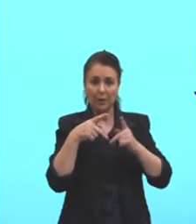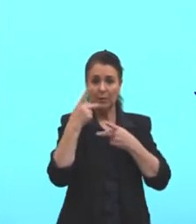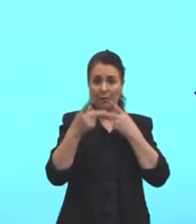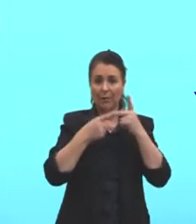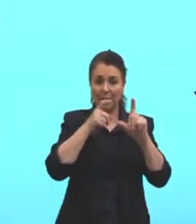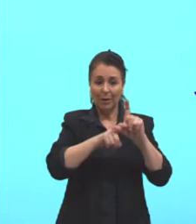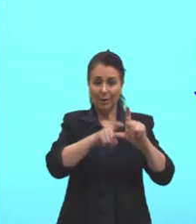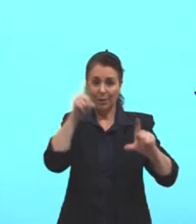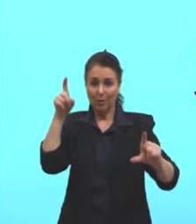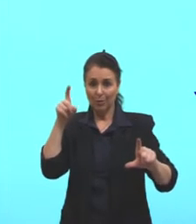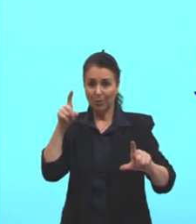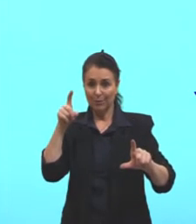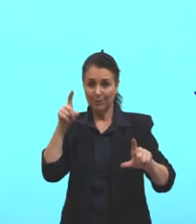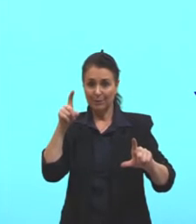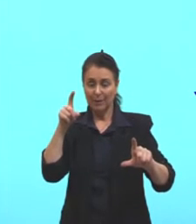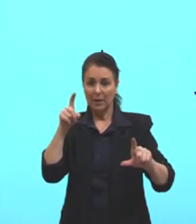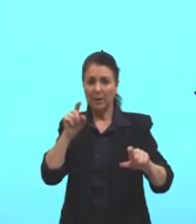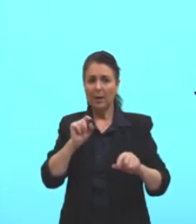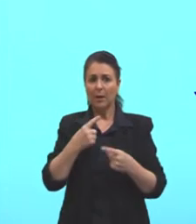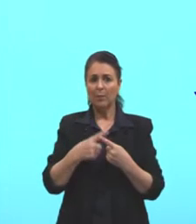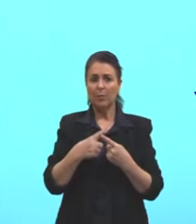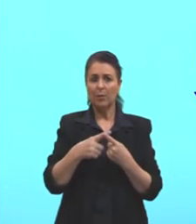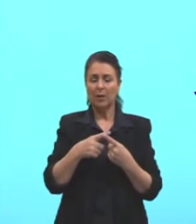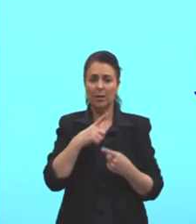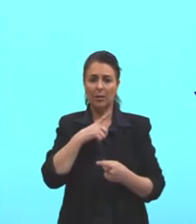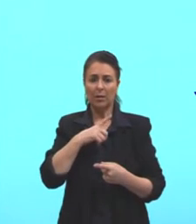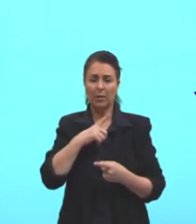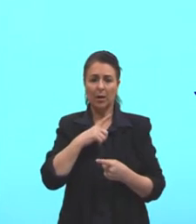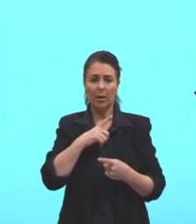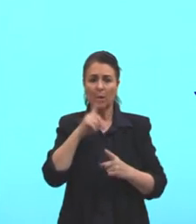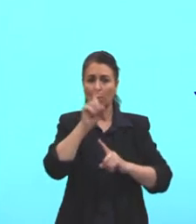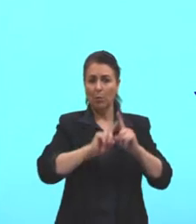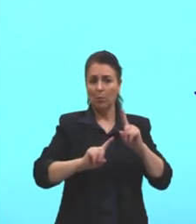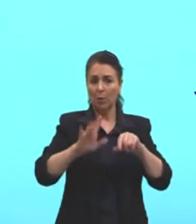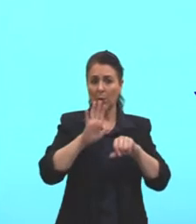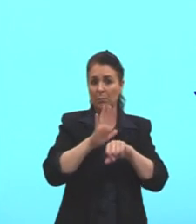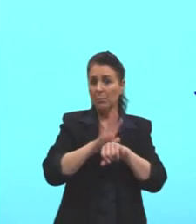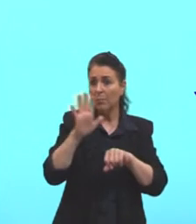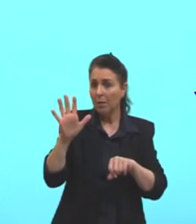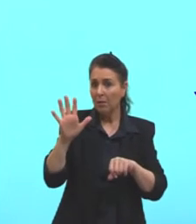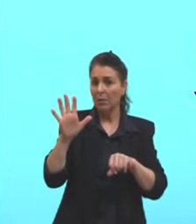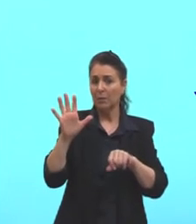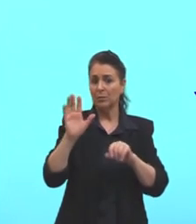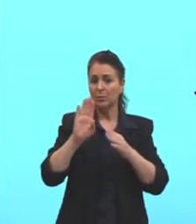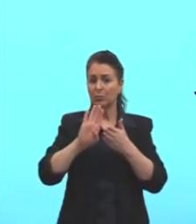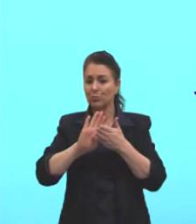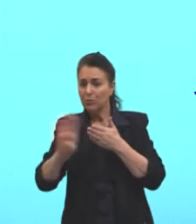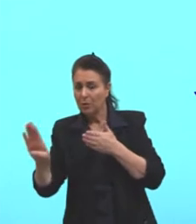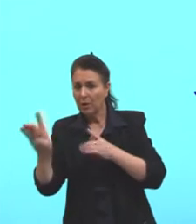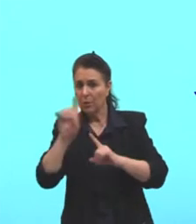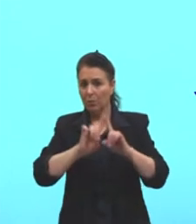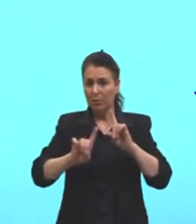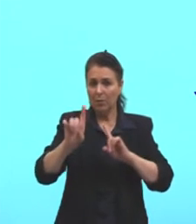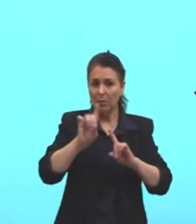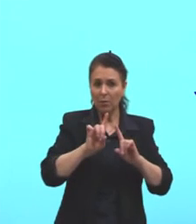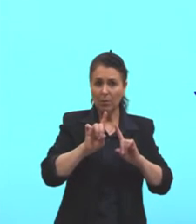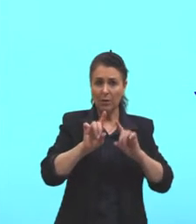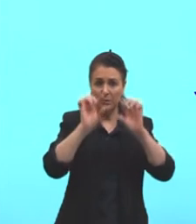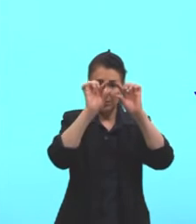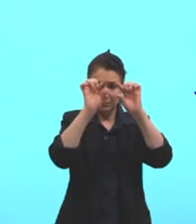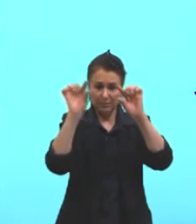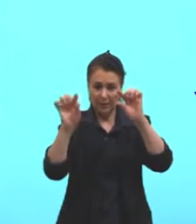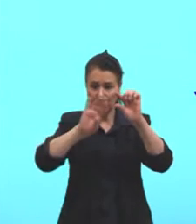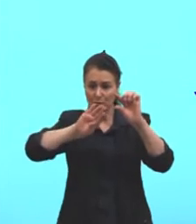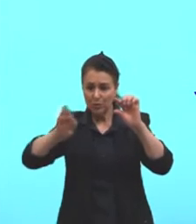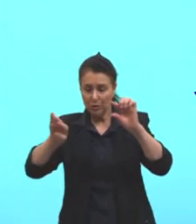autonomia, eu estou dizendo que às vezes eu posso botar uma peça mais, uma peça menos, modificar a posição delas. Eu vou